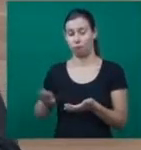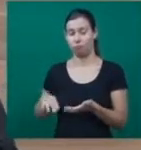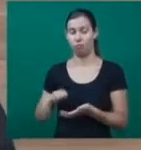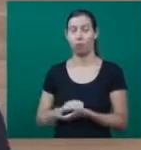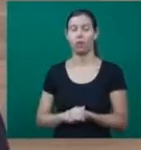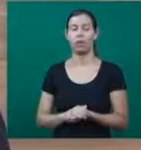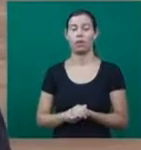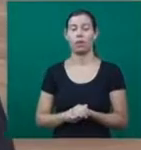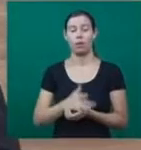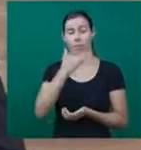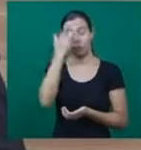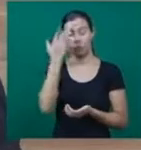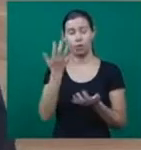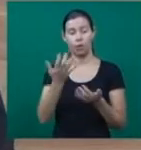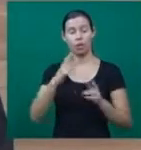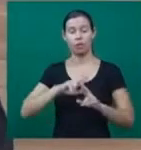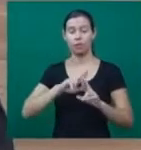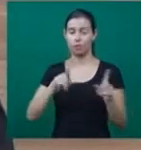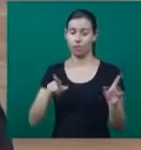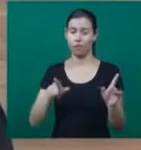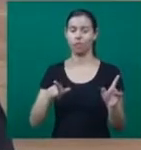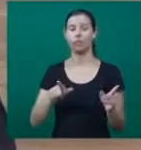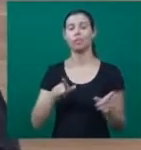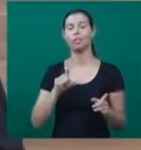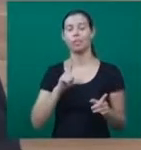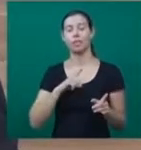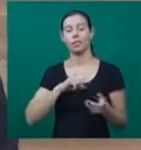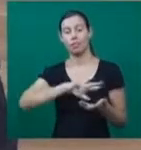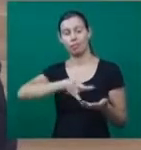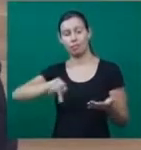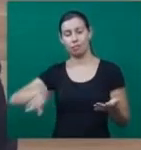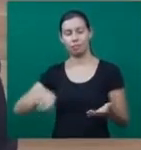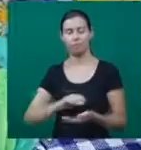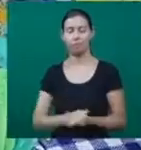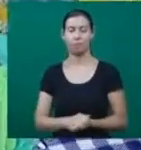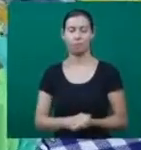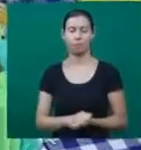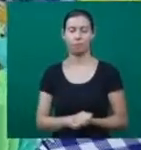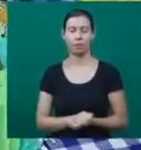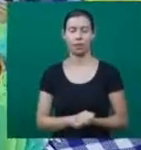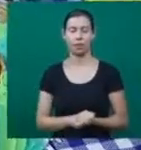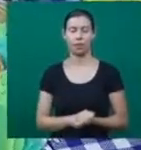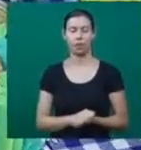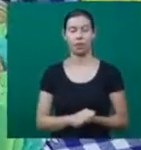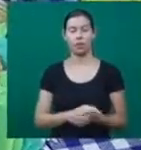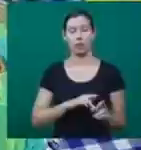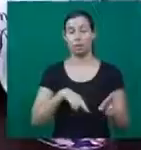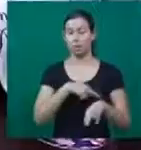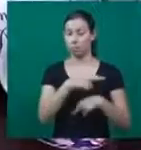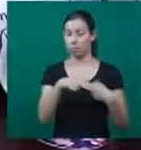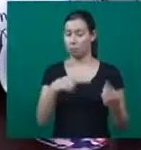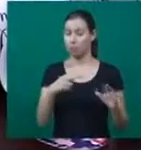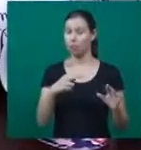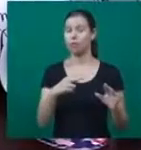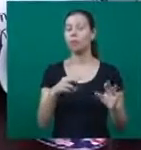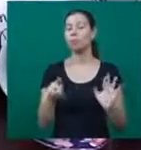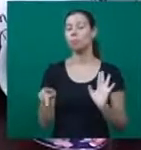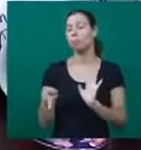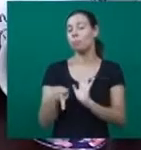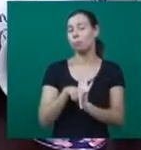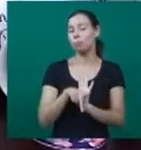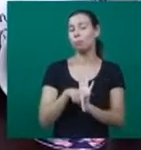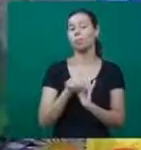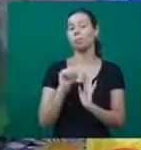menos com o presente. Para quem quer ser diferente, também tem muitas opções. Personalizados. Esses presentes